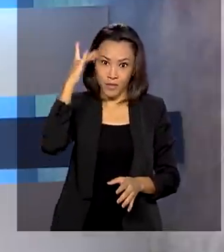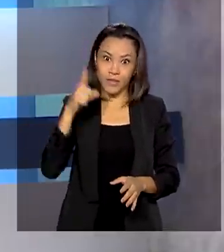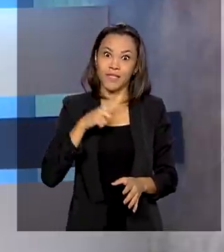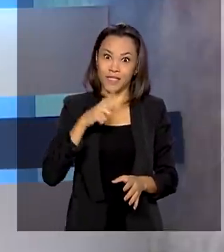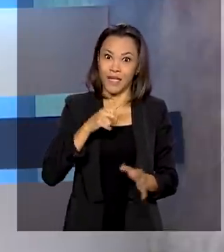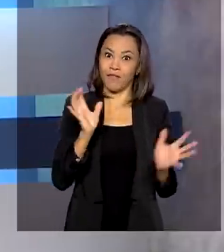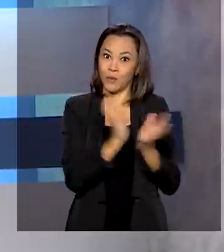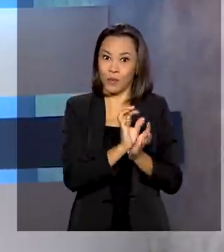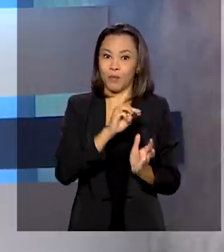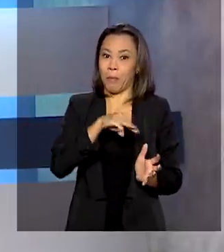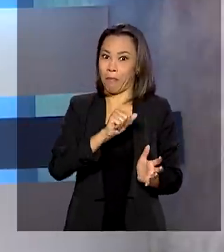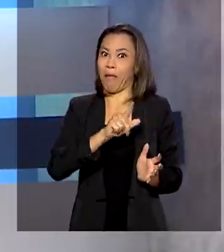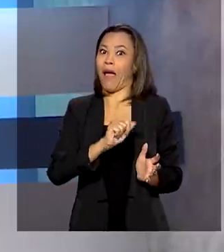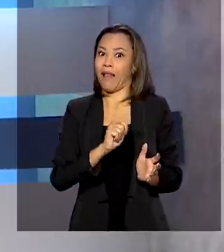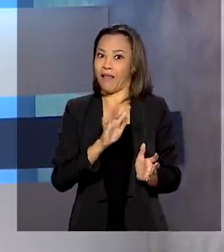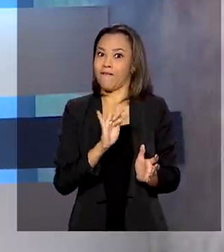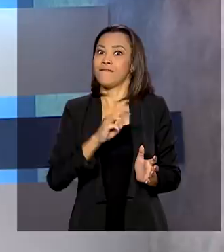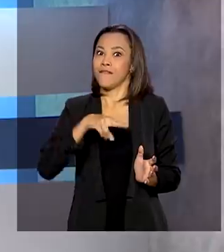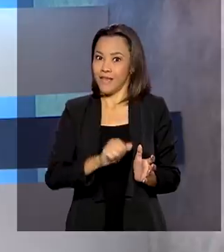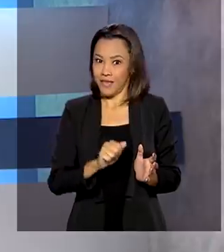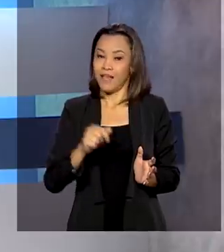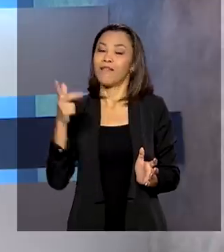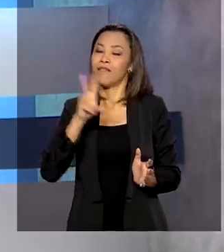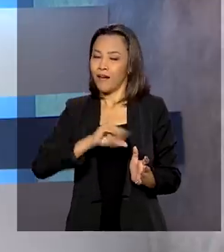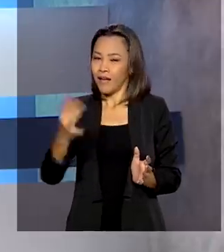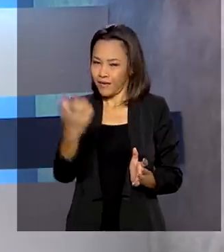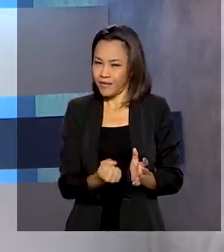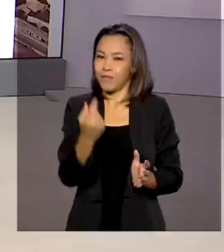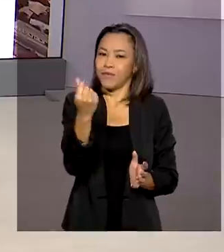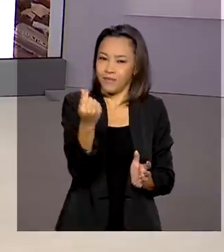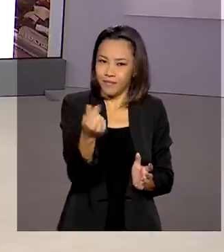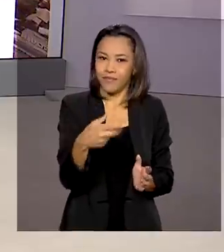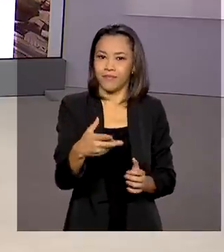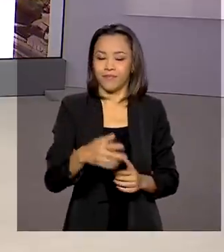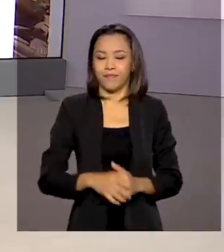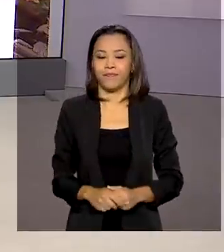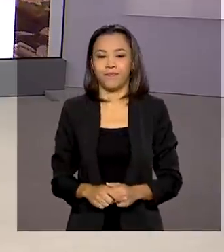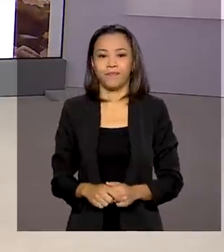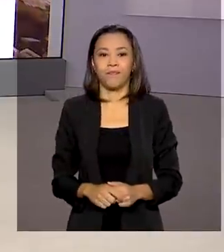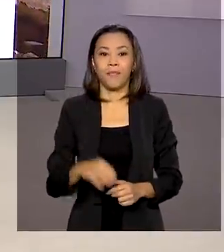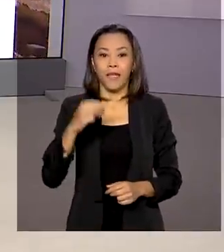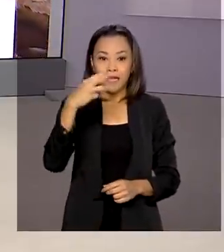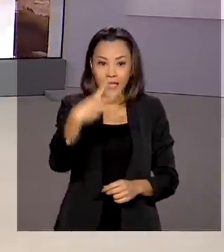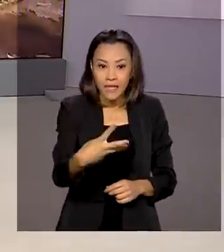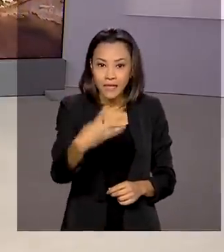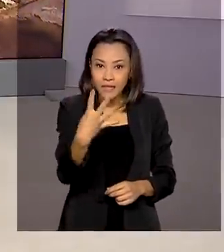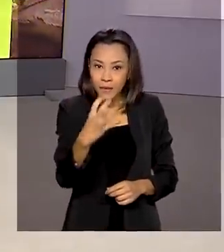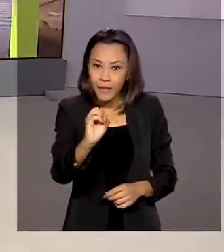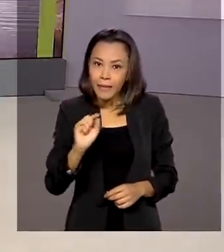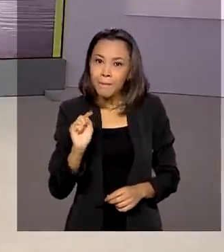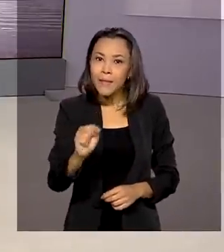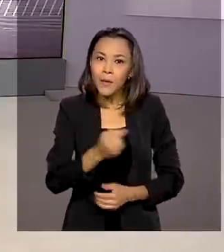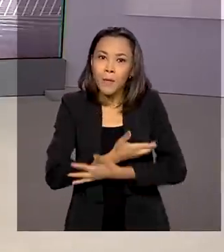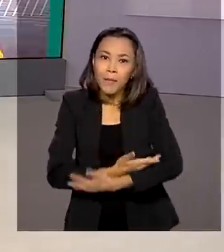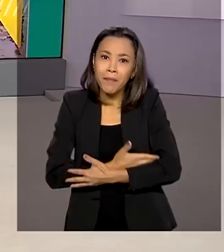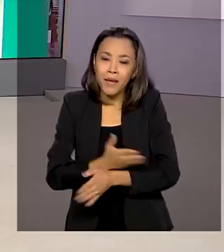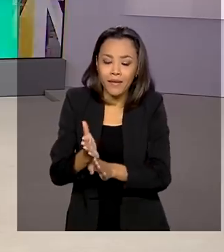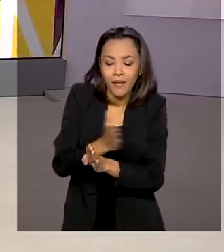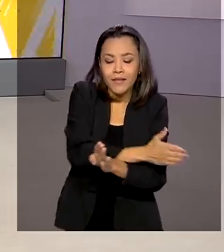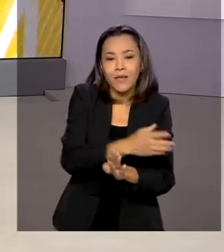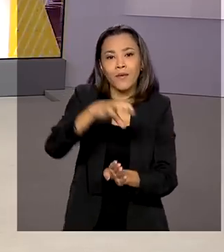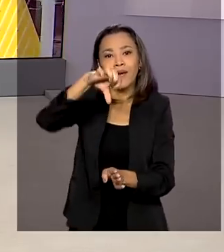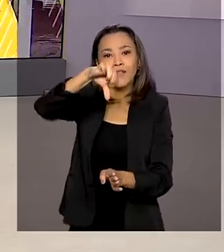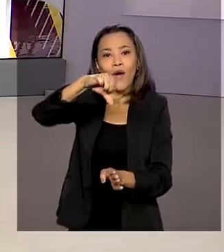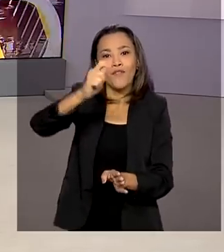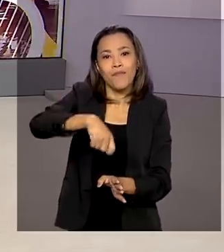na malha fina e acertaram as contas vão receber o dinheiro. 340 mil bebês prematuros nascem no